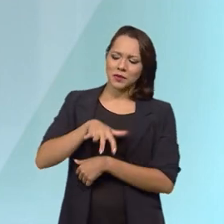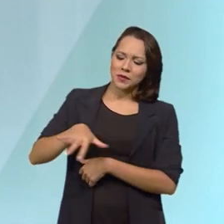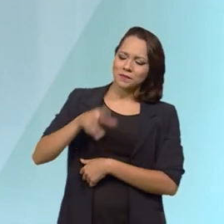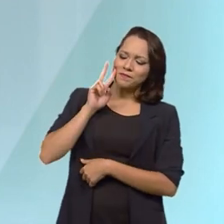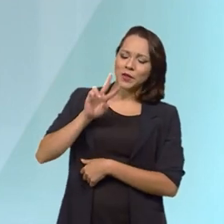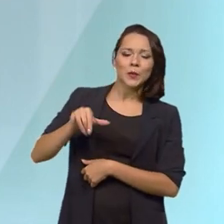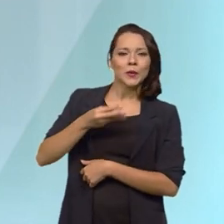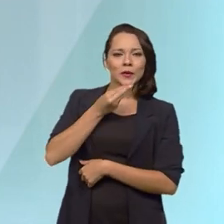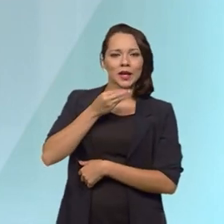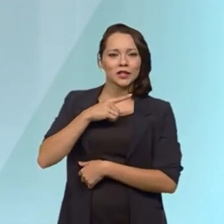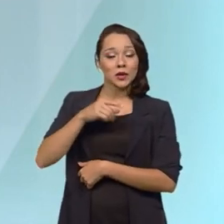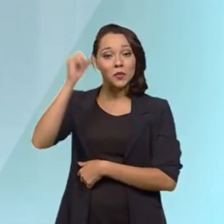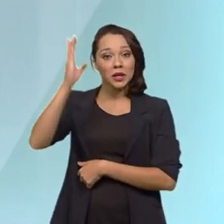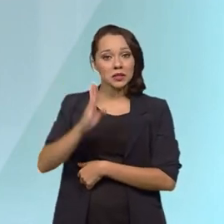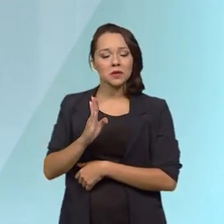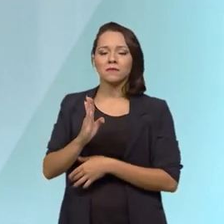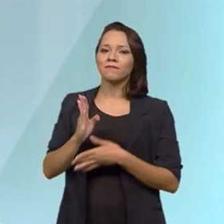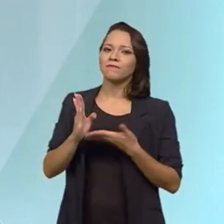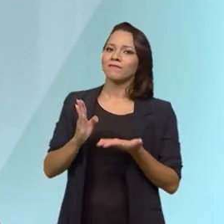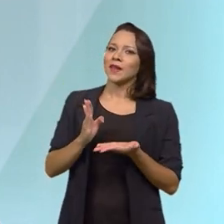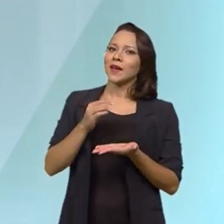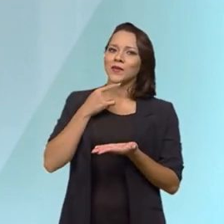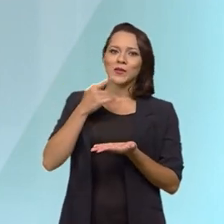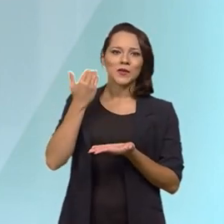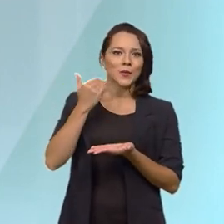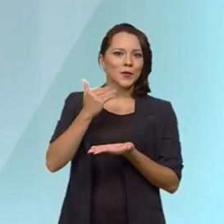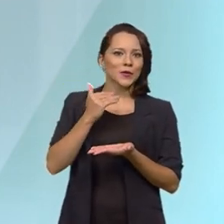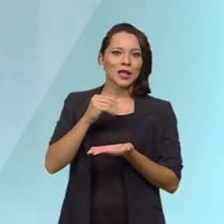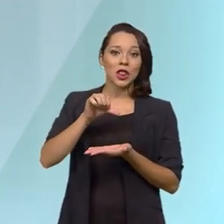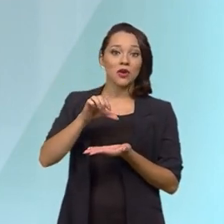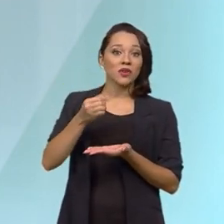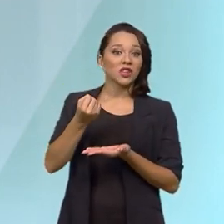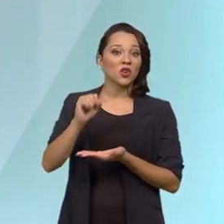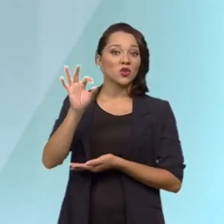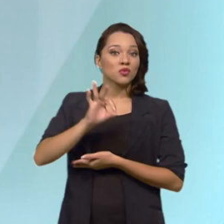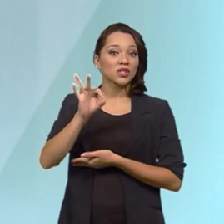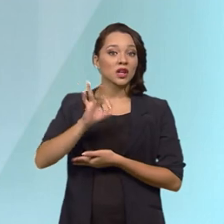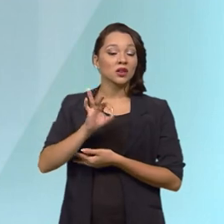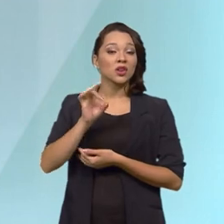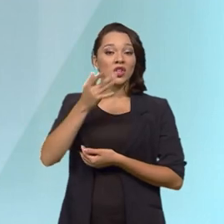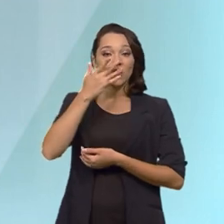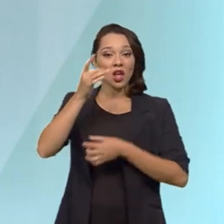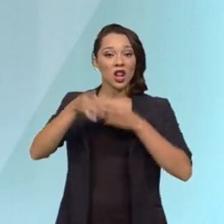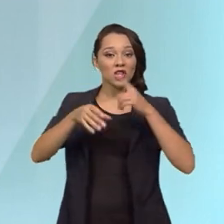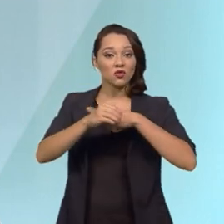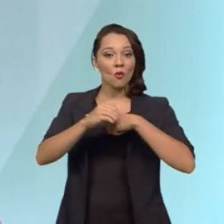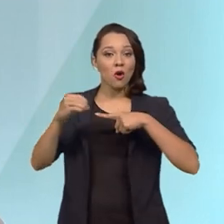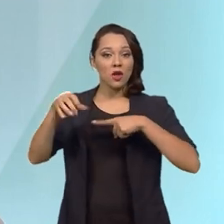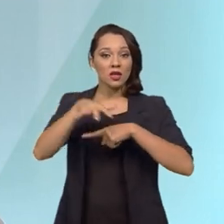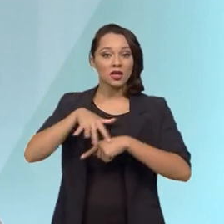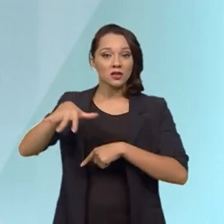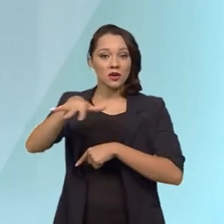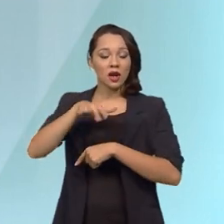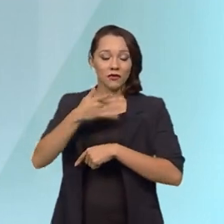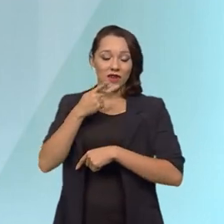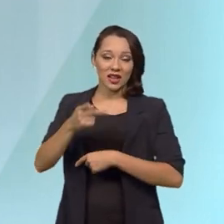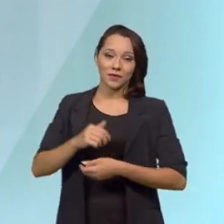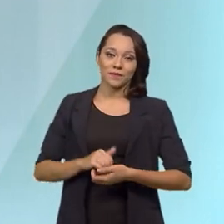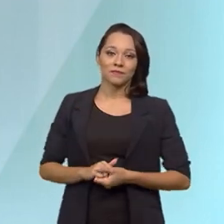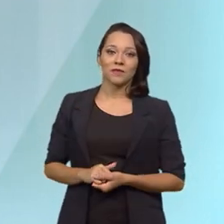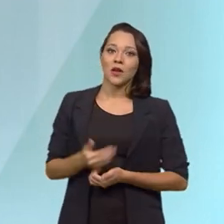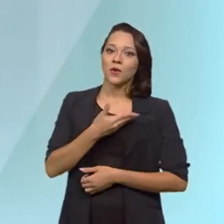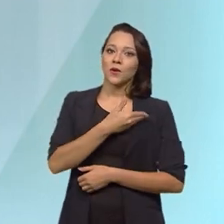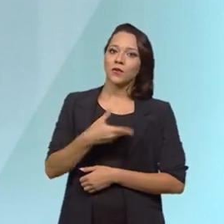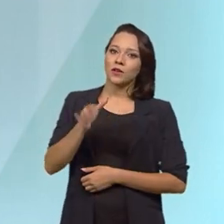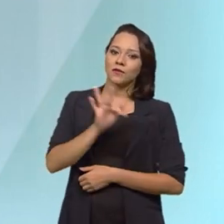oportunidade, o Brasil ainda não aproveita 98% daquilo que é resíduo orgânico nessas atividades que eu comentei. E